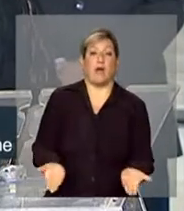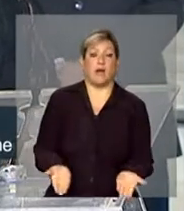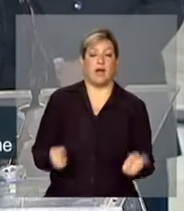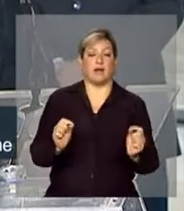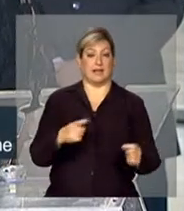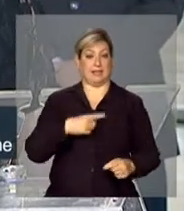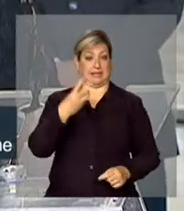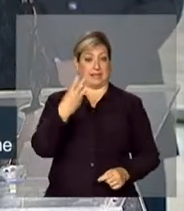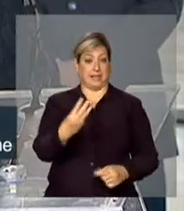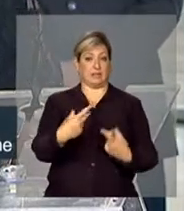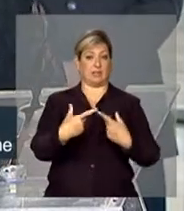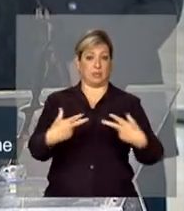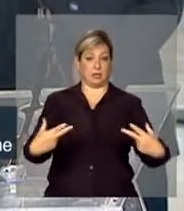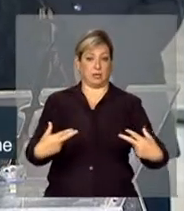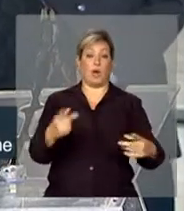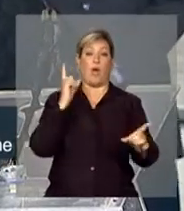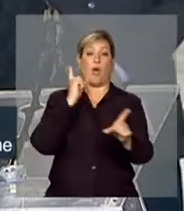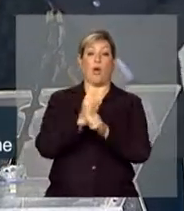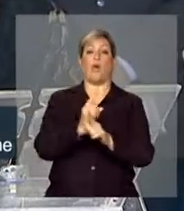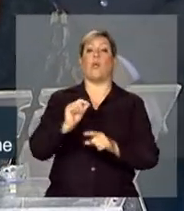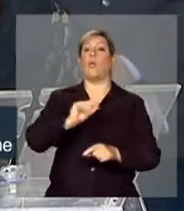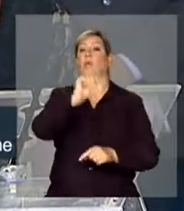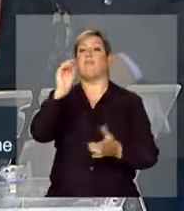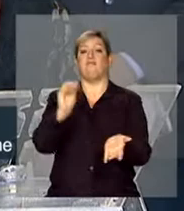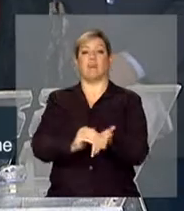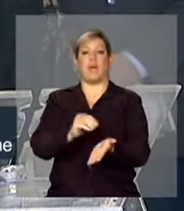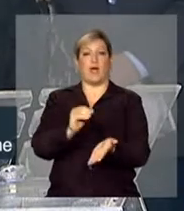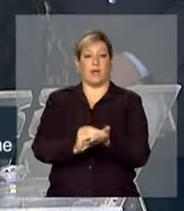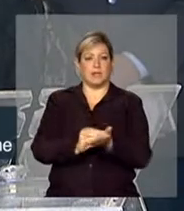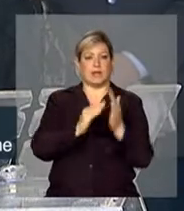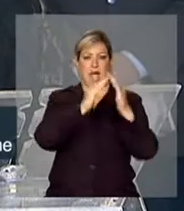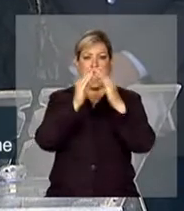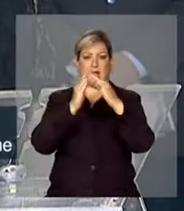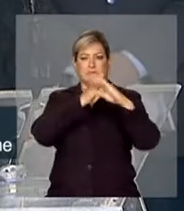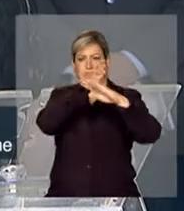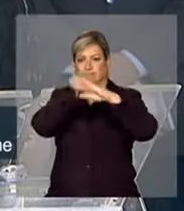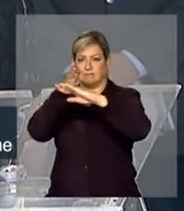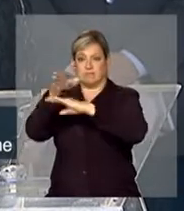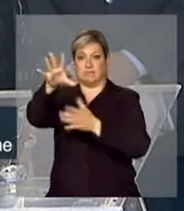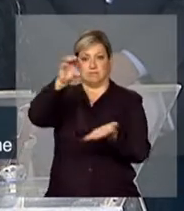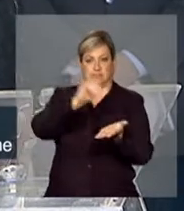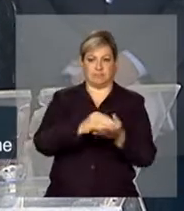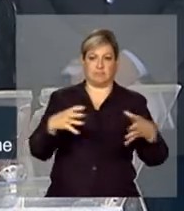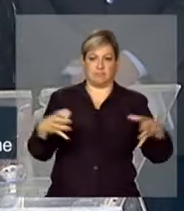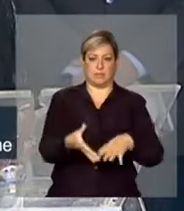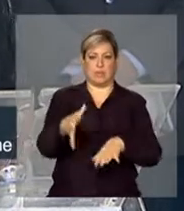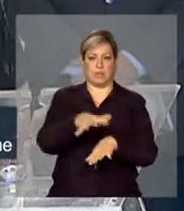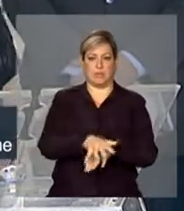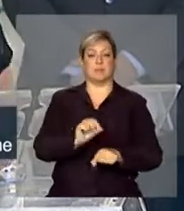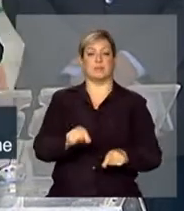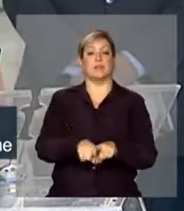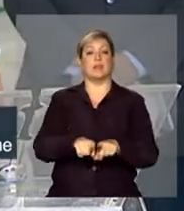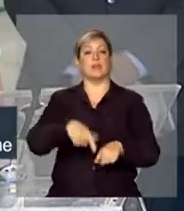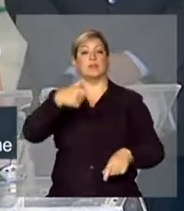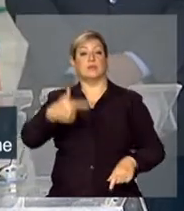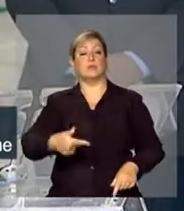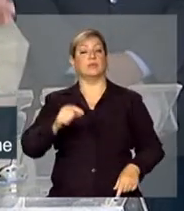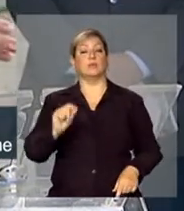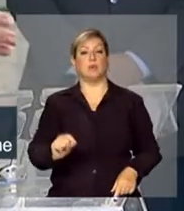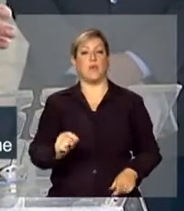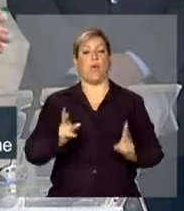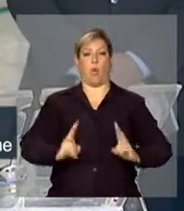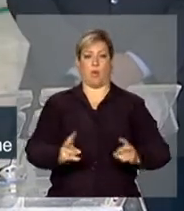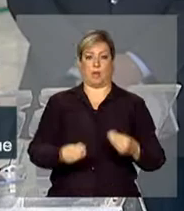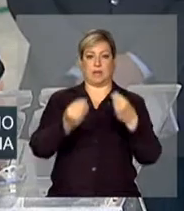Três coisas. Encontrar os que ainda não estão no Bolsa Família e incluí-los. Segunda, continuar levando serviços